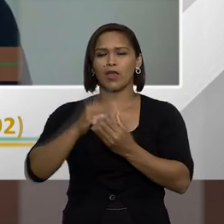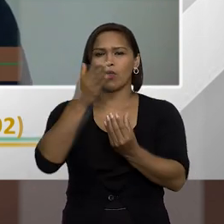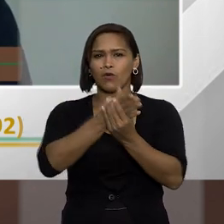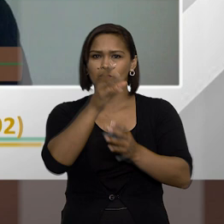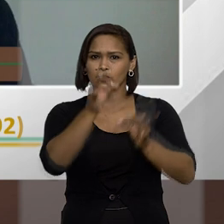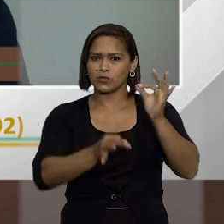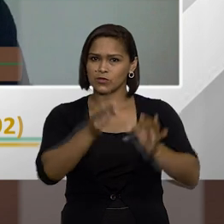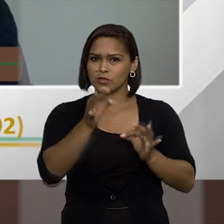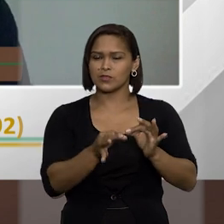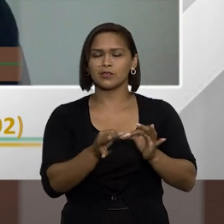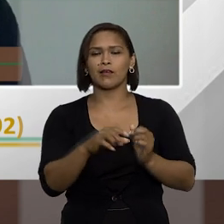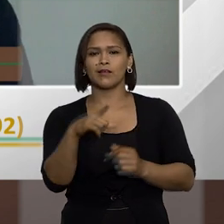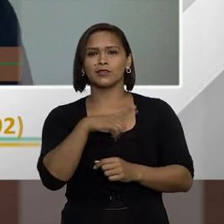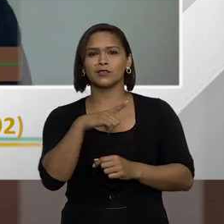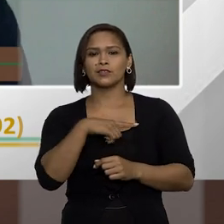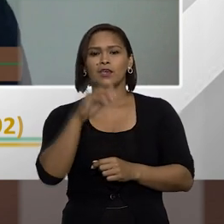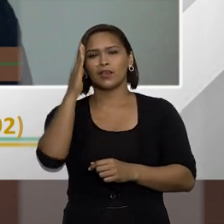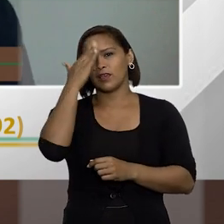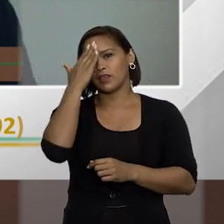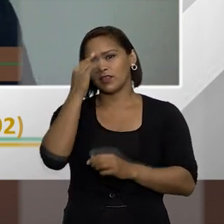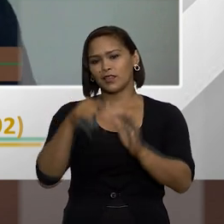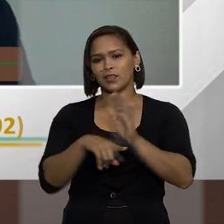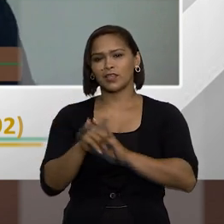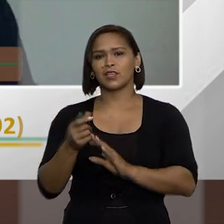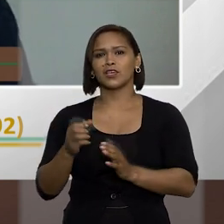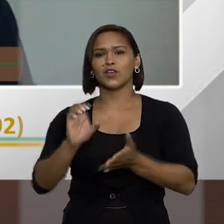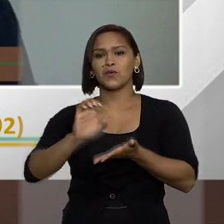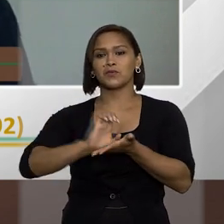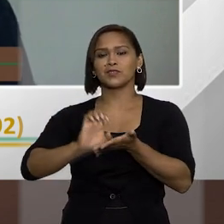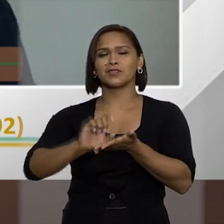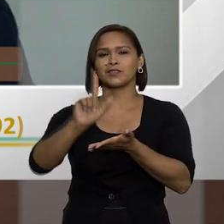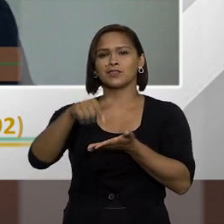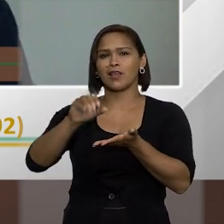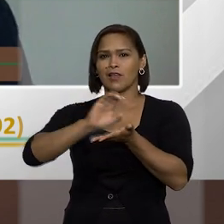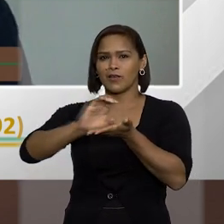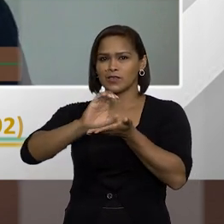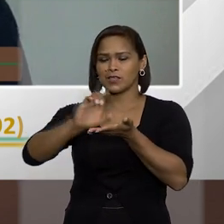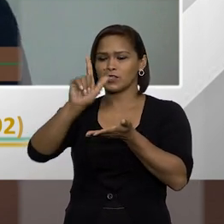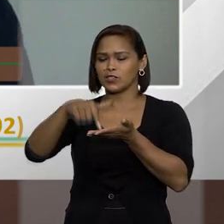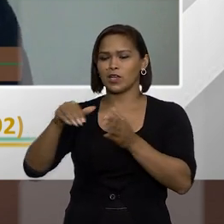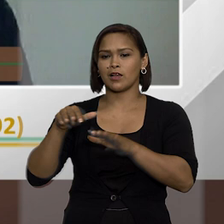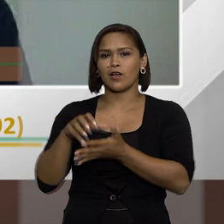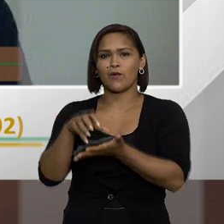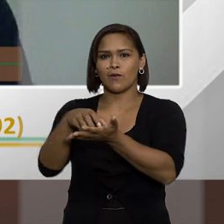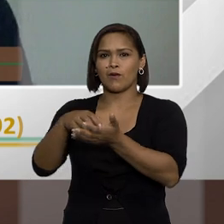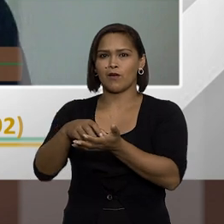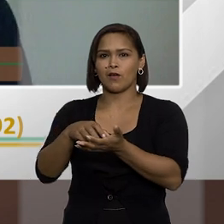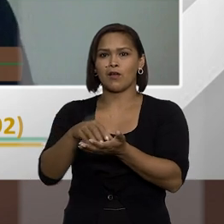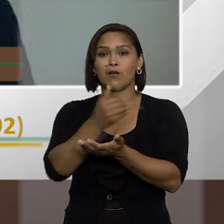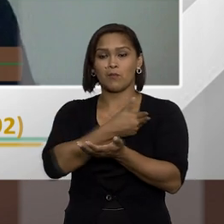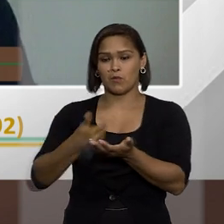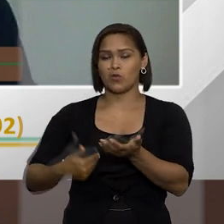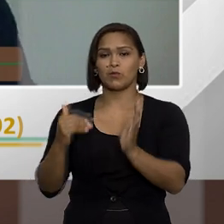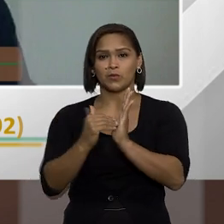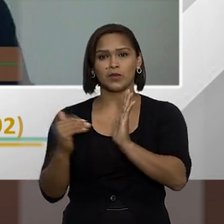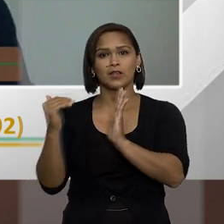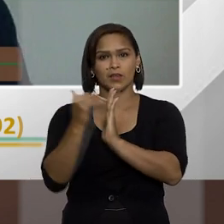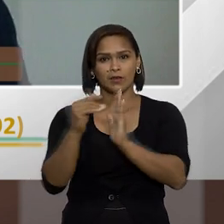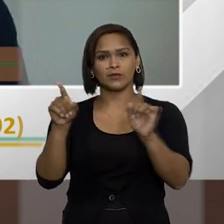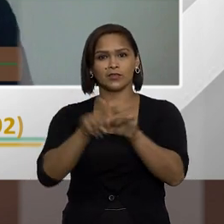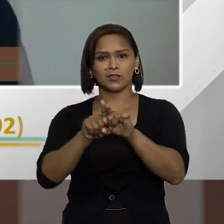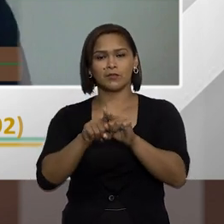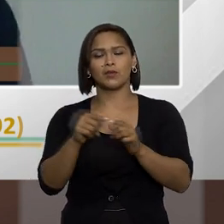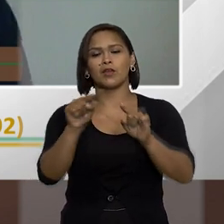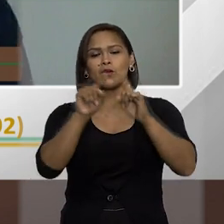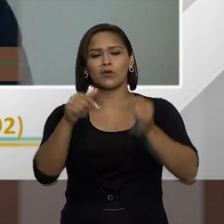judiciais que entendem que, até mesmo, um estagiário, estagiário lá de um órgão público, ele é alcançado, ele